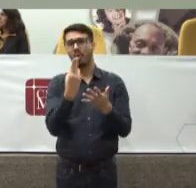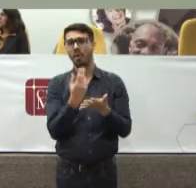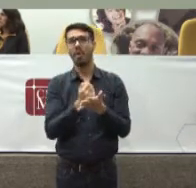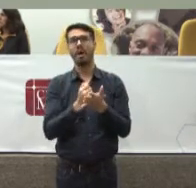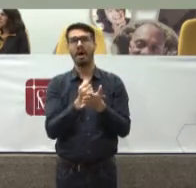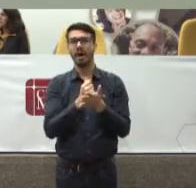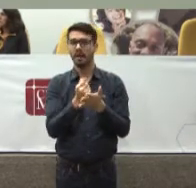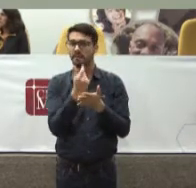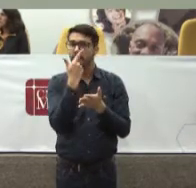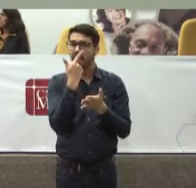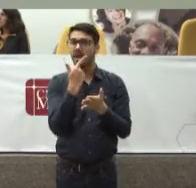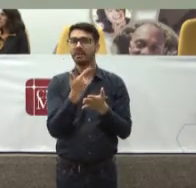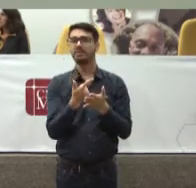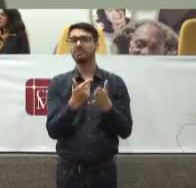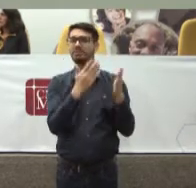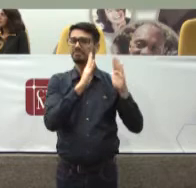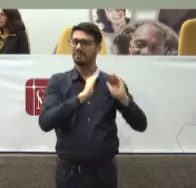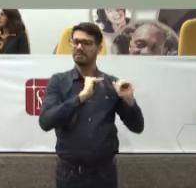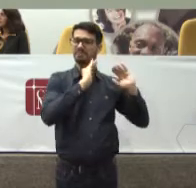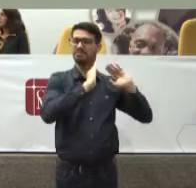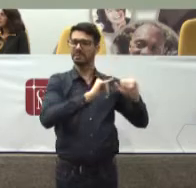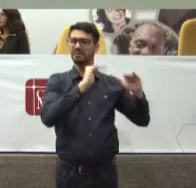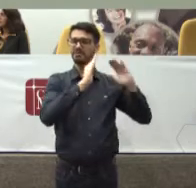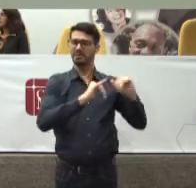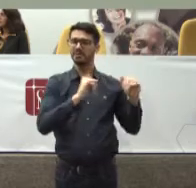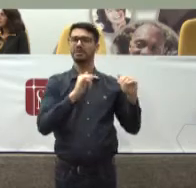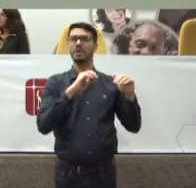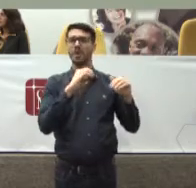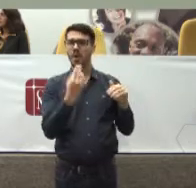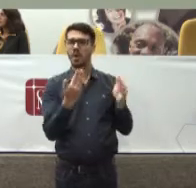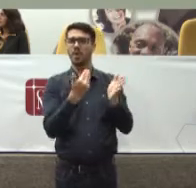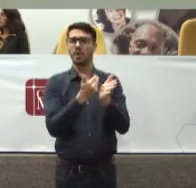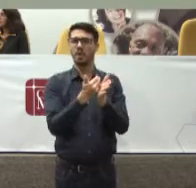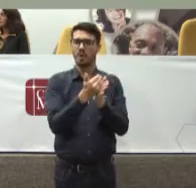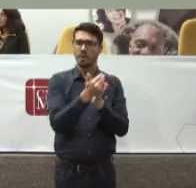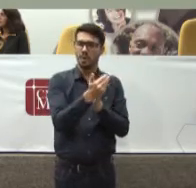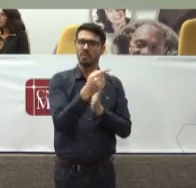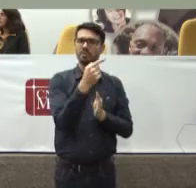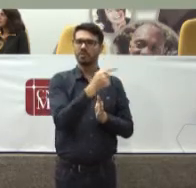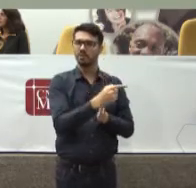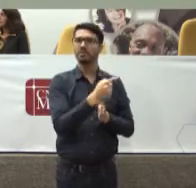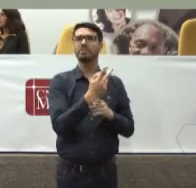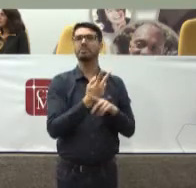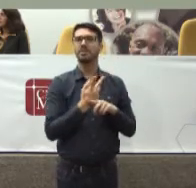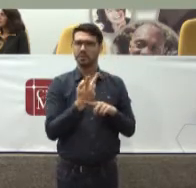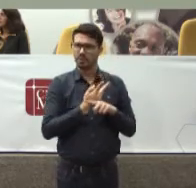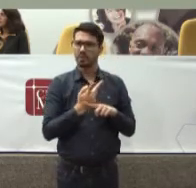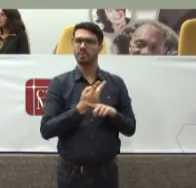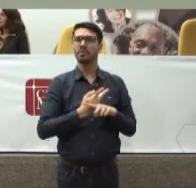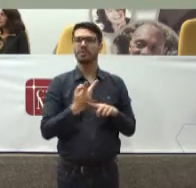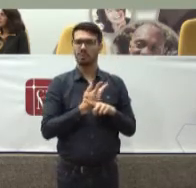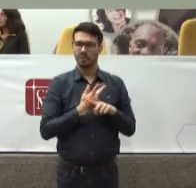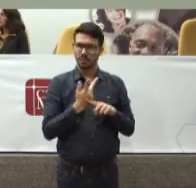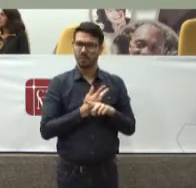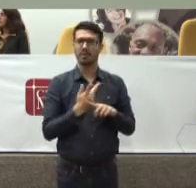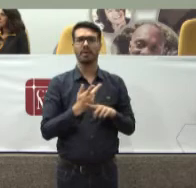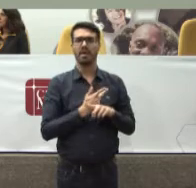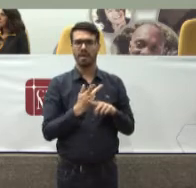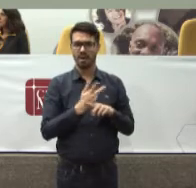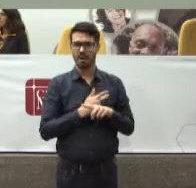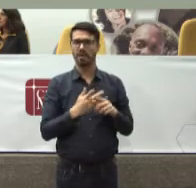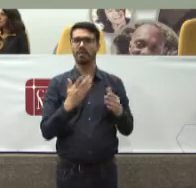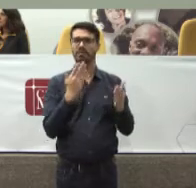está Sendo muito Demandado Ou está Iniciando Ali A procura Por meio De acesso A